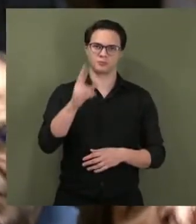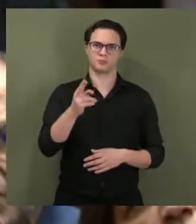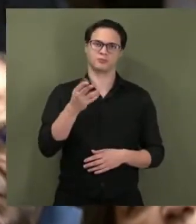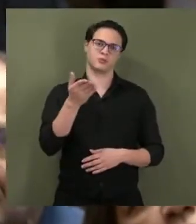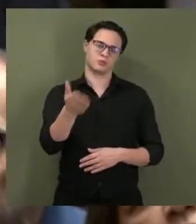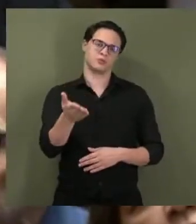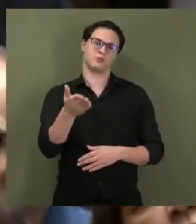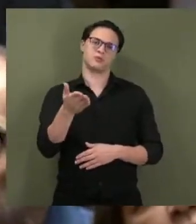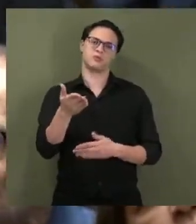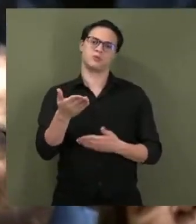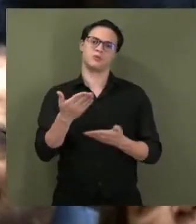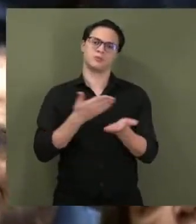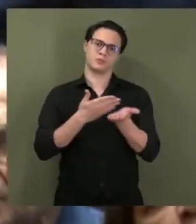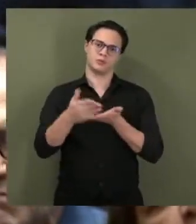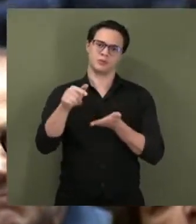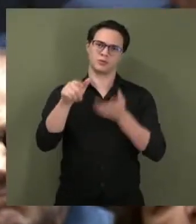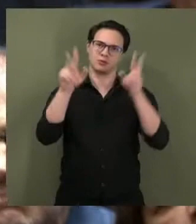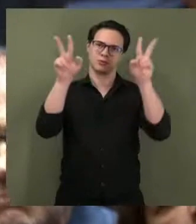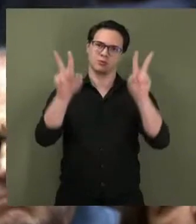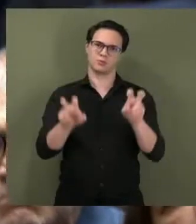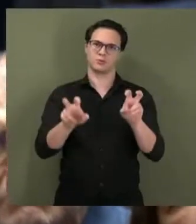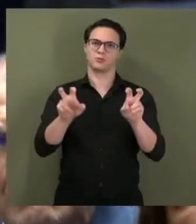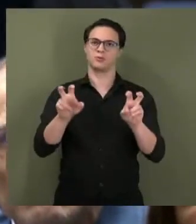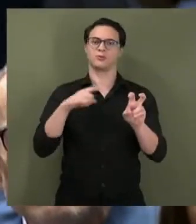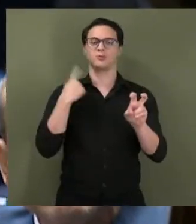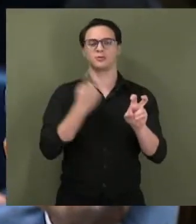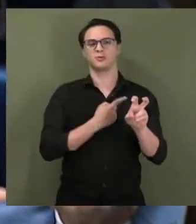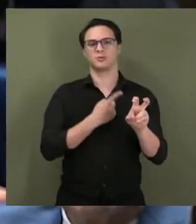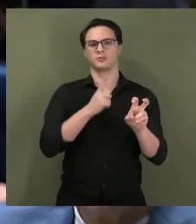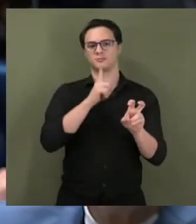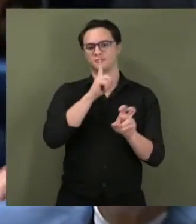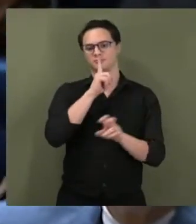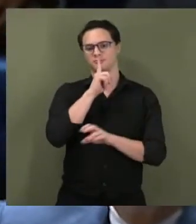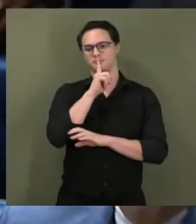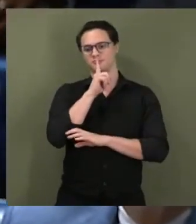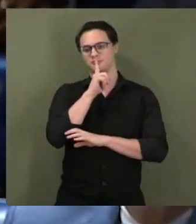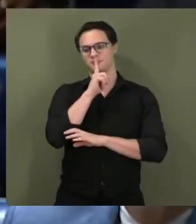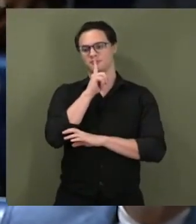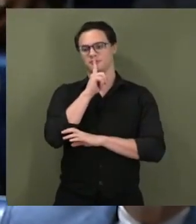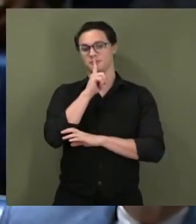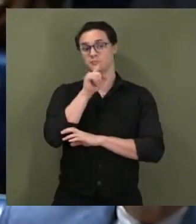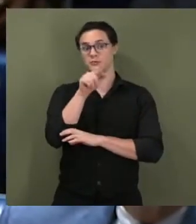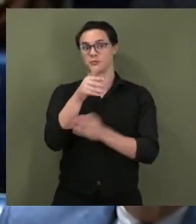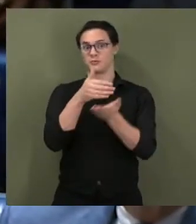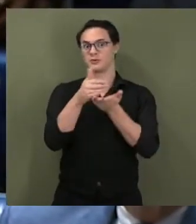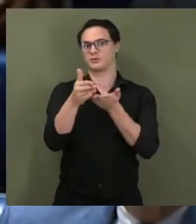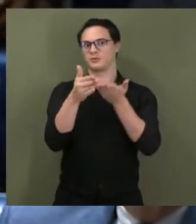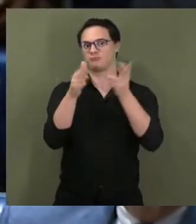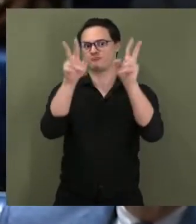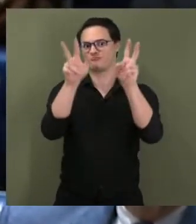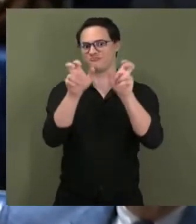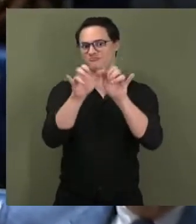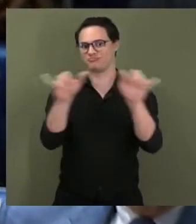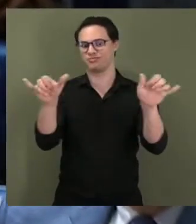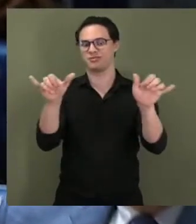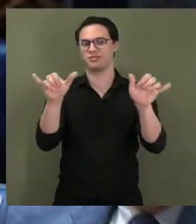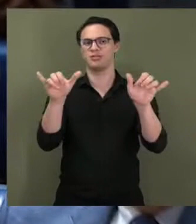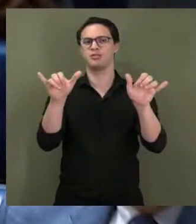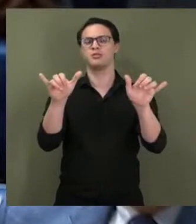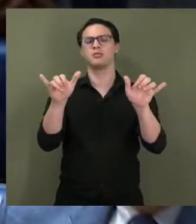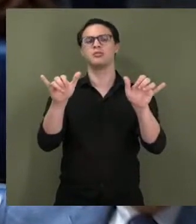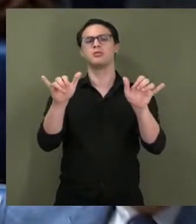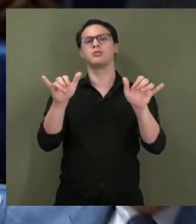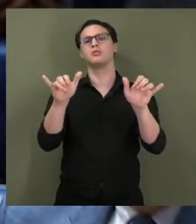num assunto que essa casa tem se mantido calada em relação a isso, e V. Exª trouxe a todo esse assunto, me